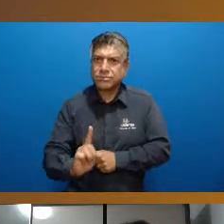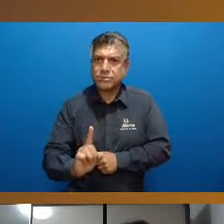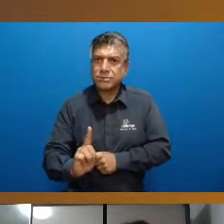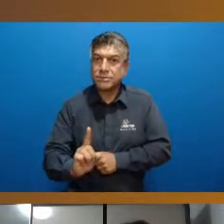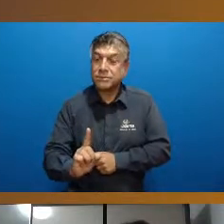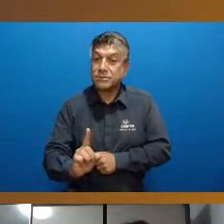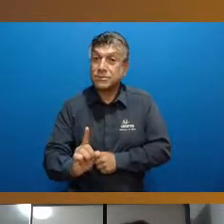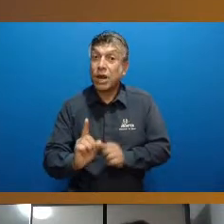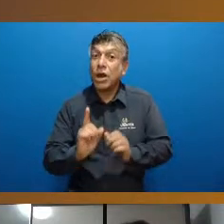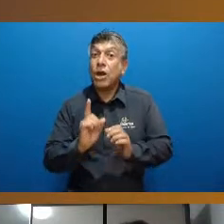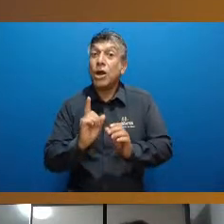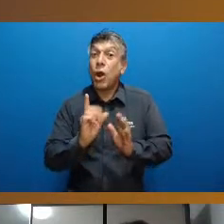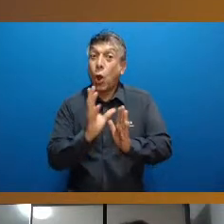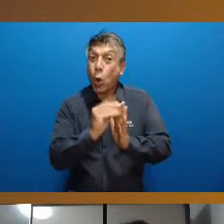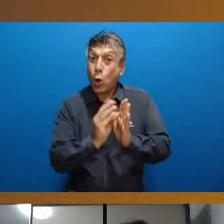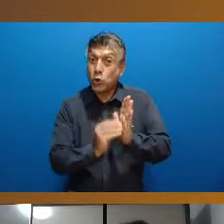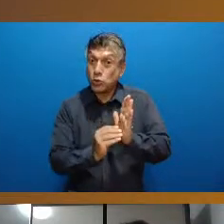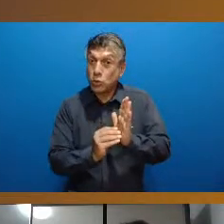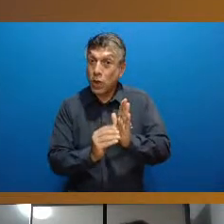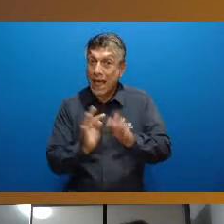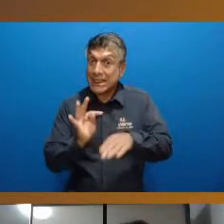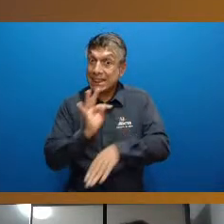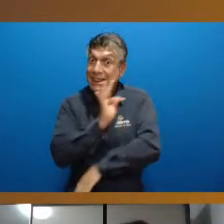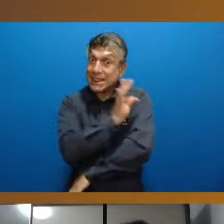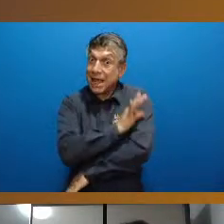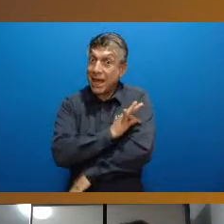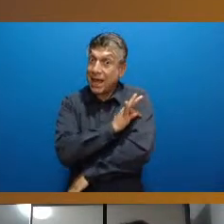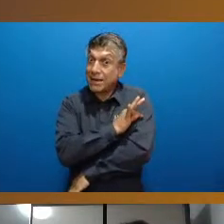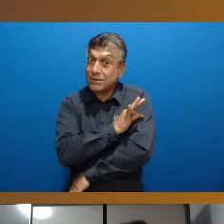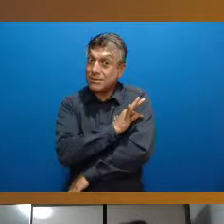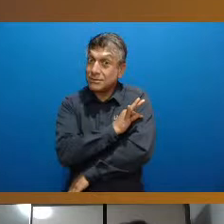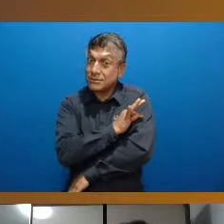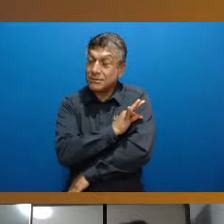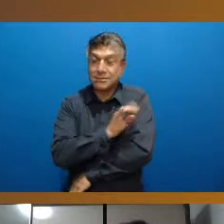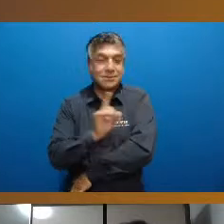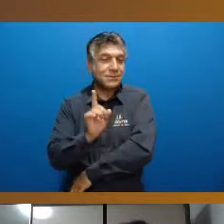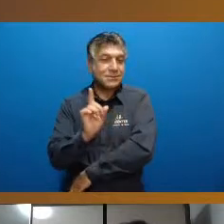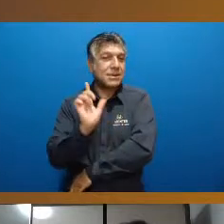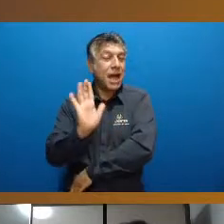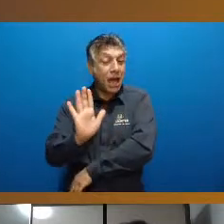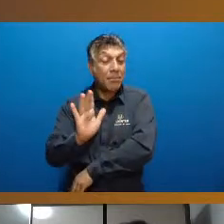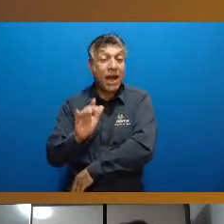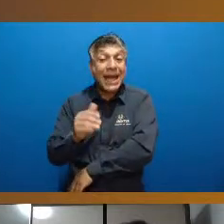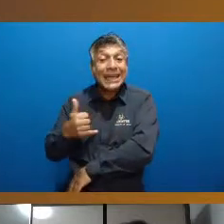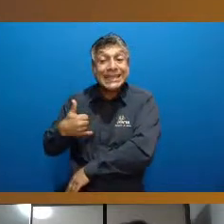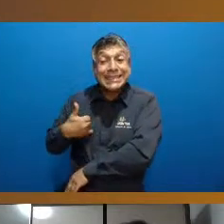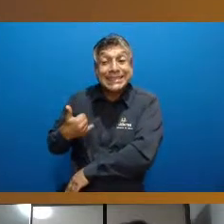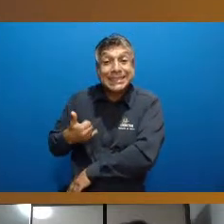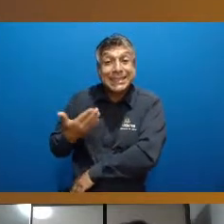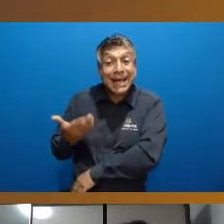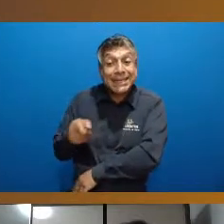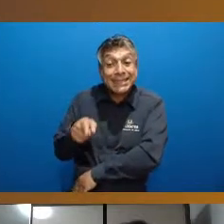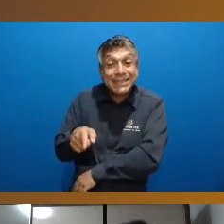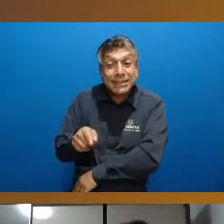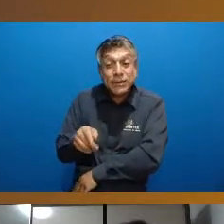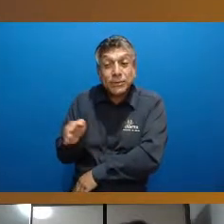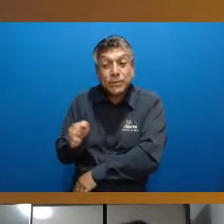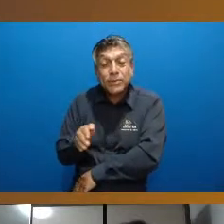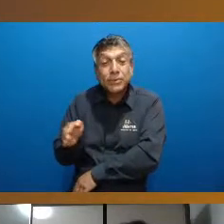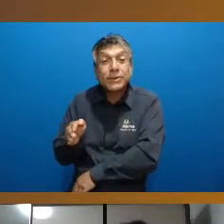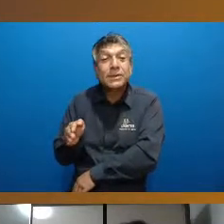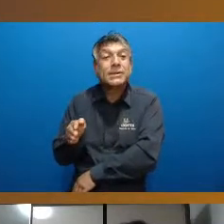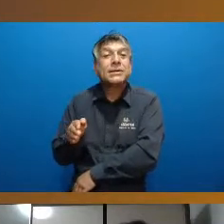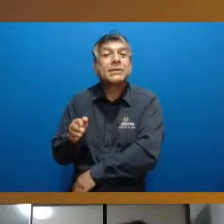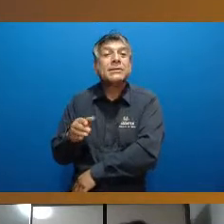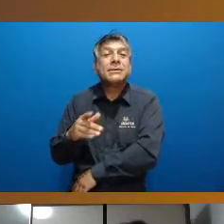técnico do balé clássico tá o que que vai ser trabalhado nessa faixa etária justamente a aquisição de